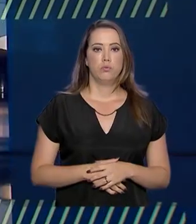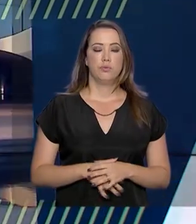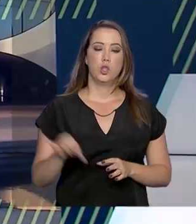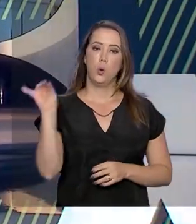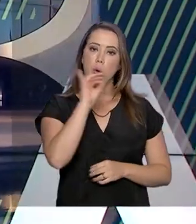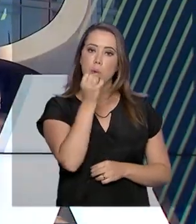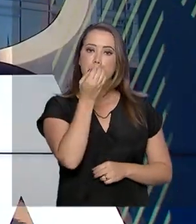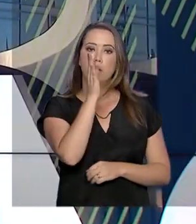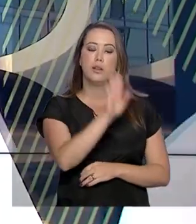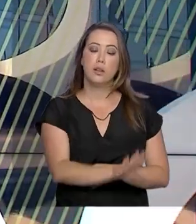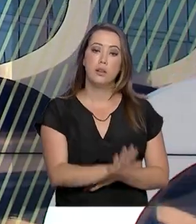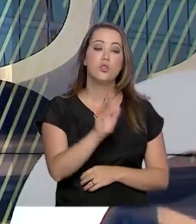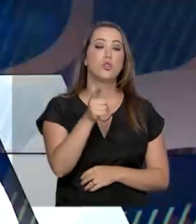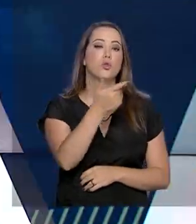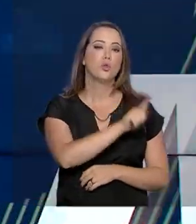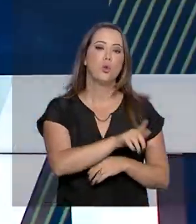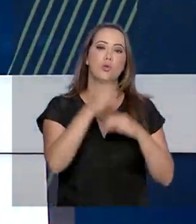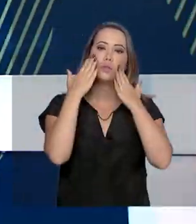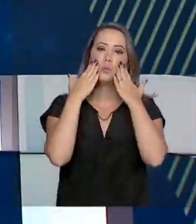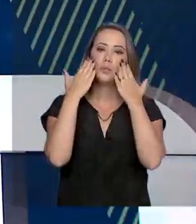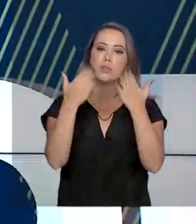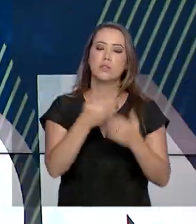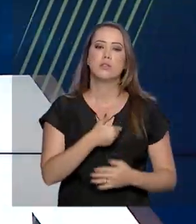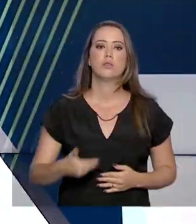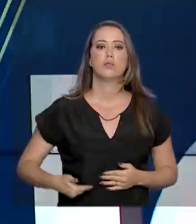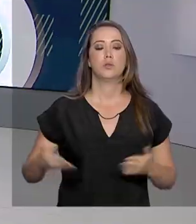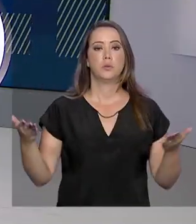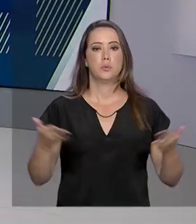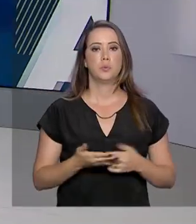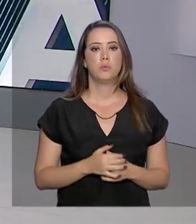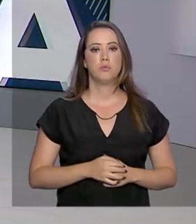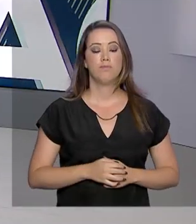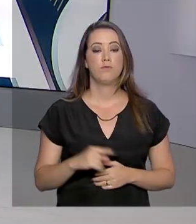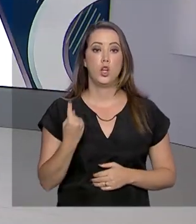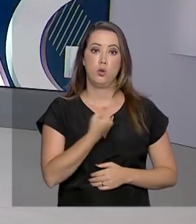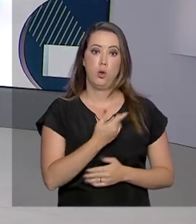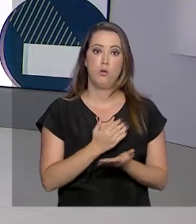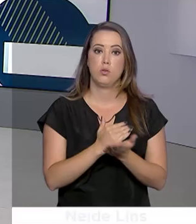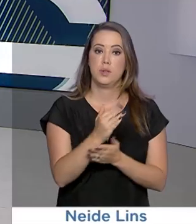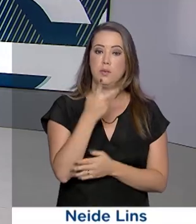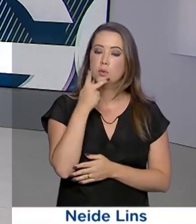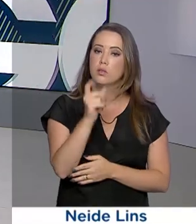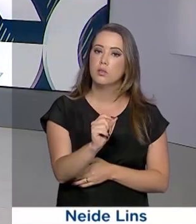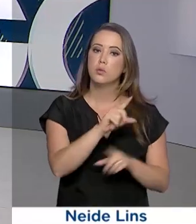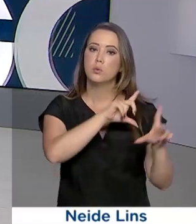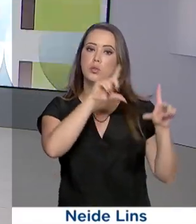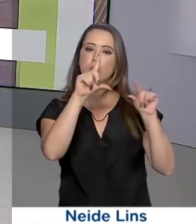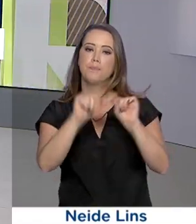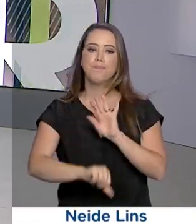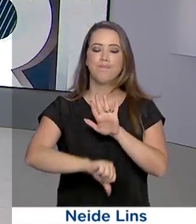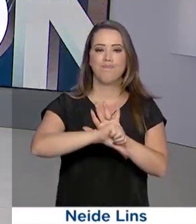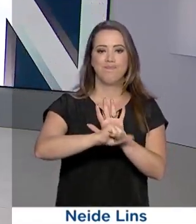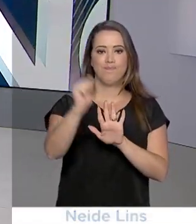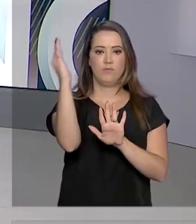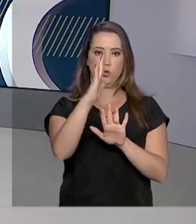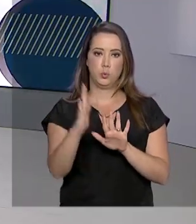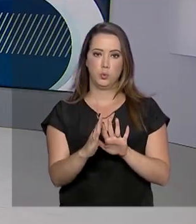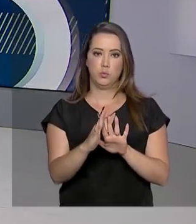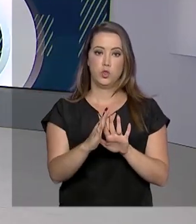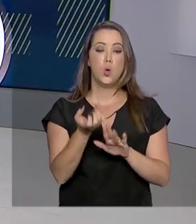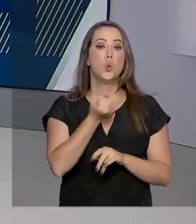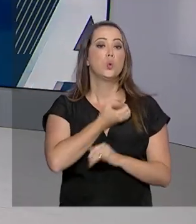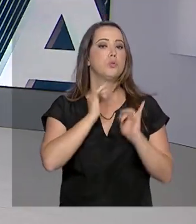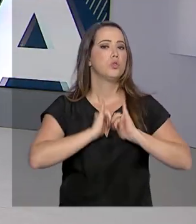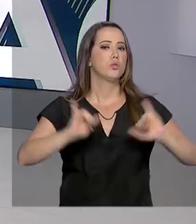Olá, boa tarde. Já estamos de volta com o Governo Agora. E a gente começa falando sobre a queda da criminalidade no Brasil.